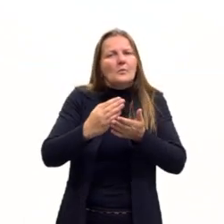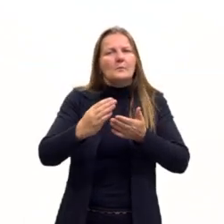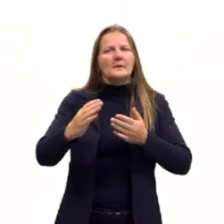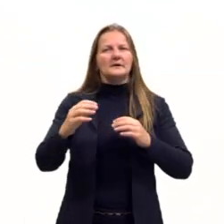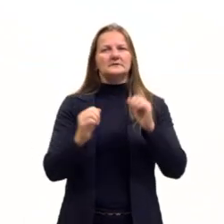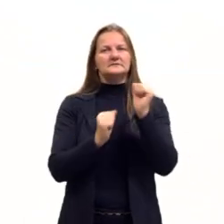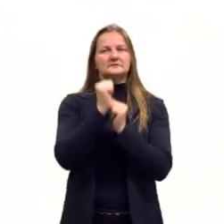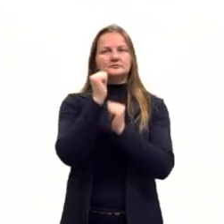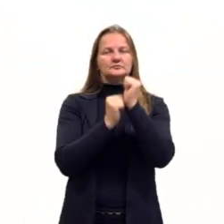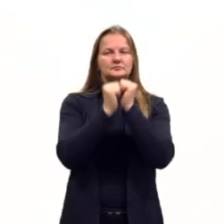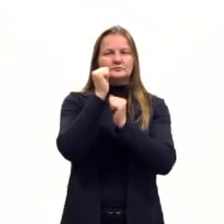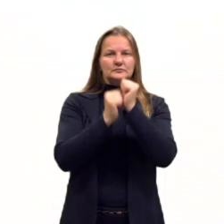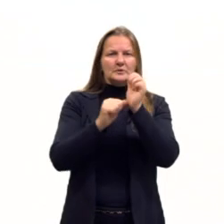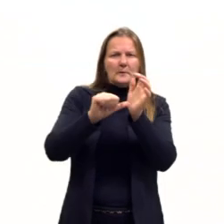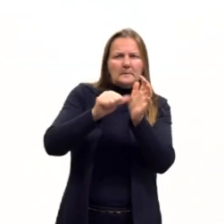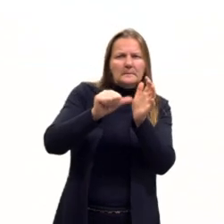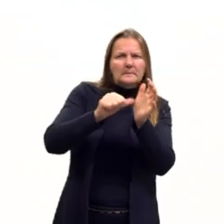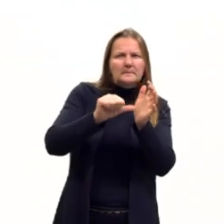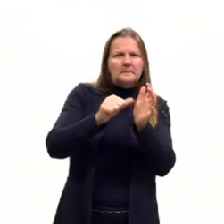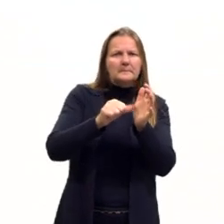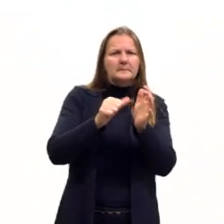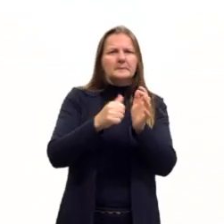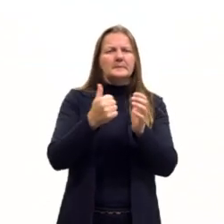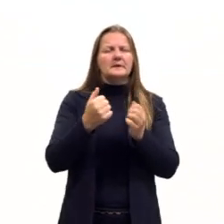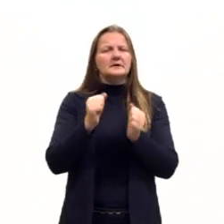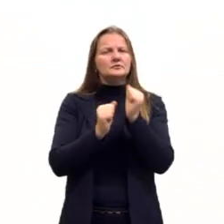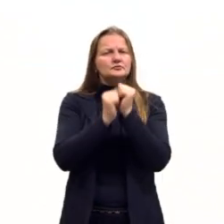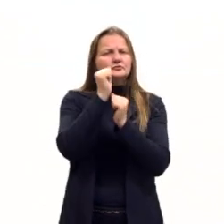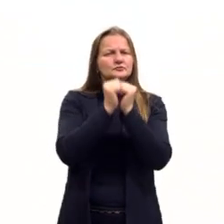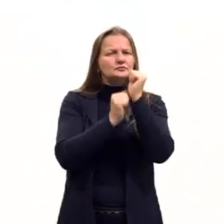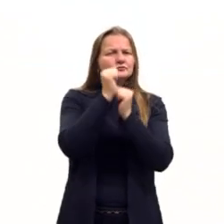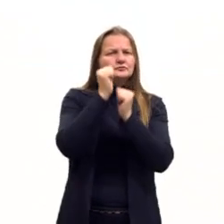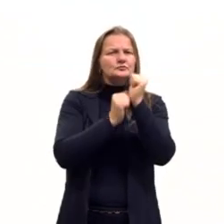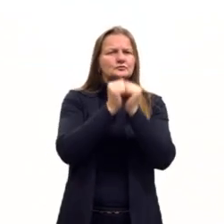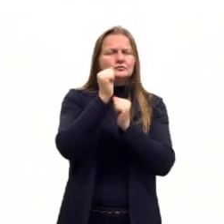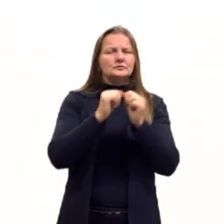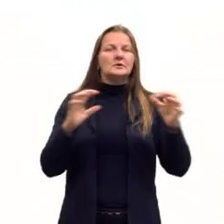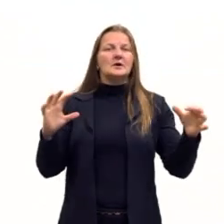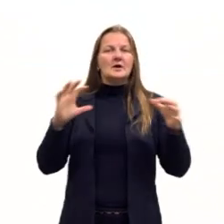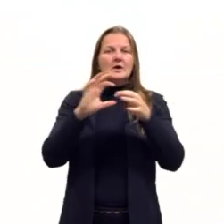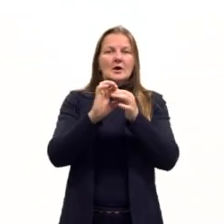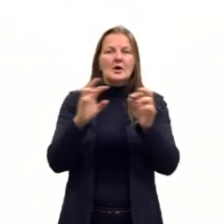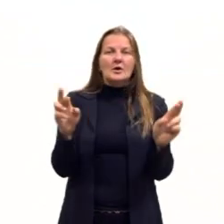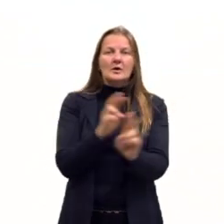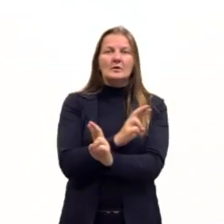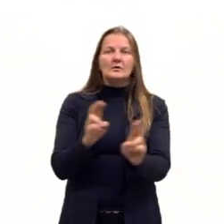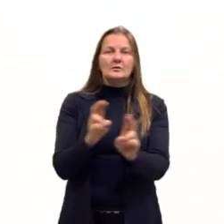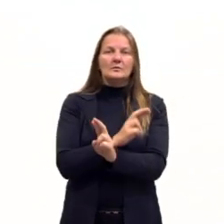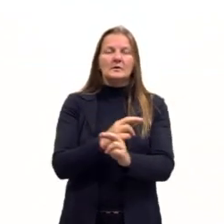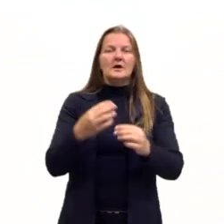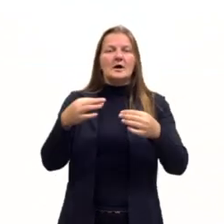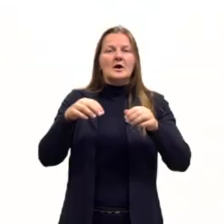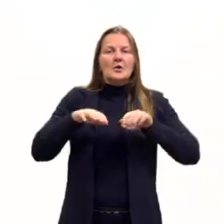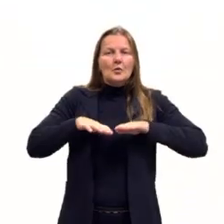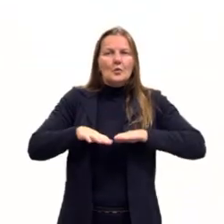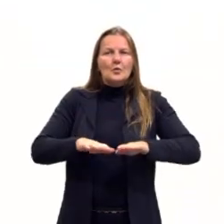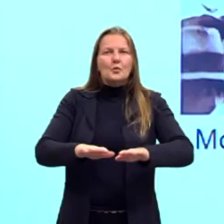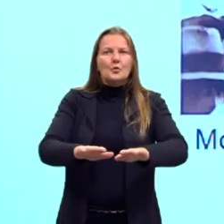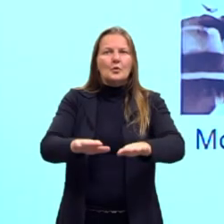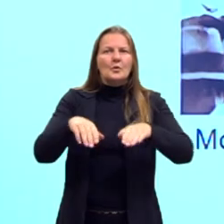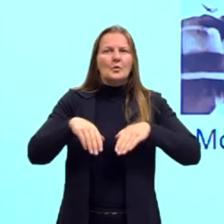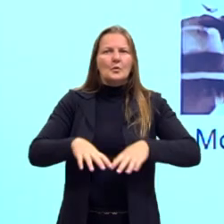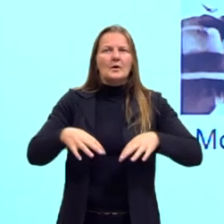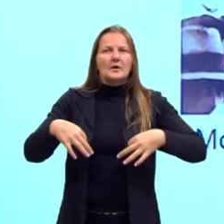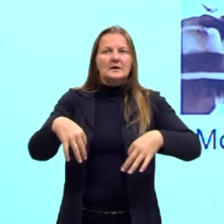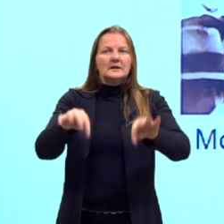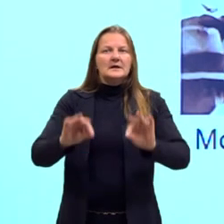questões aí de indústrias relacionadas a roupa, né, algumas